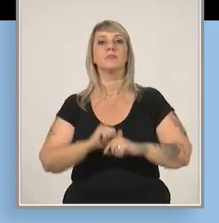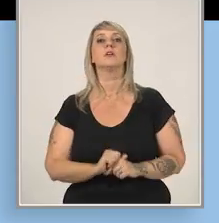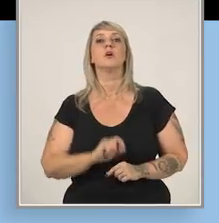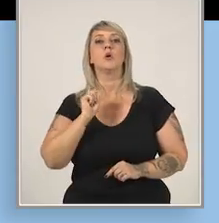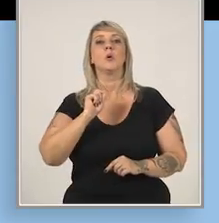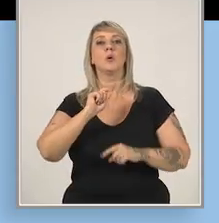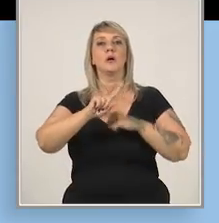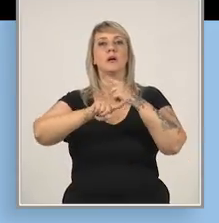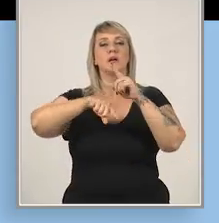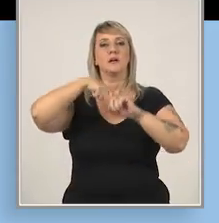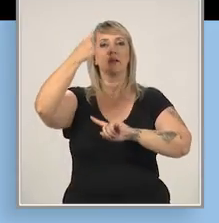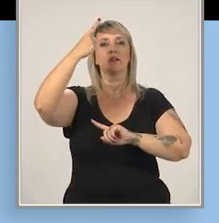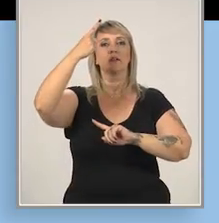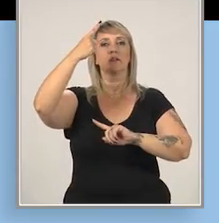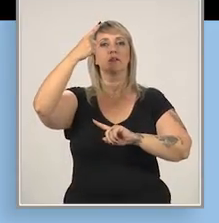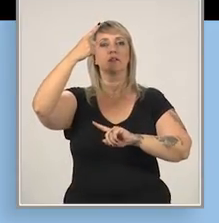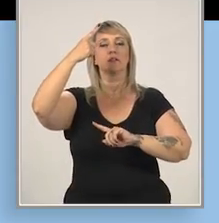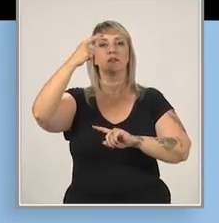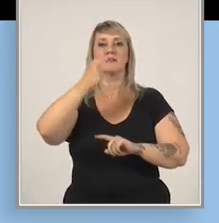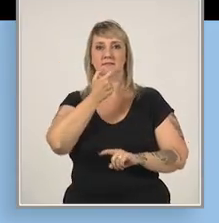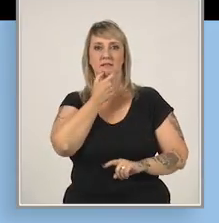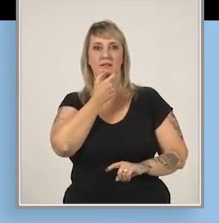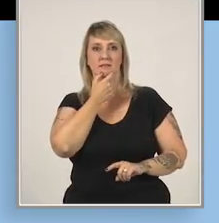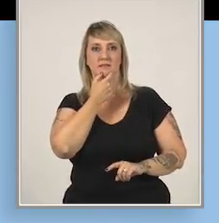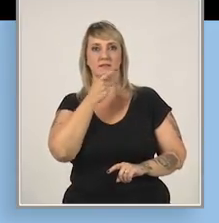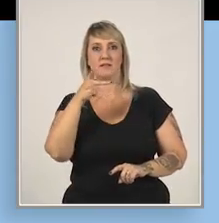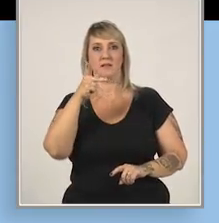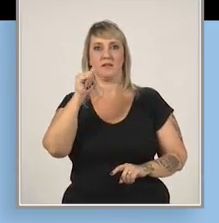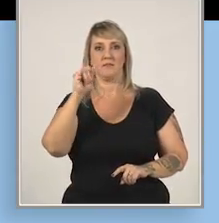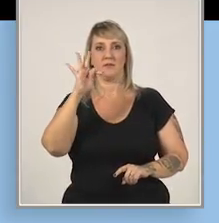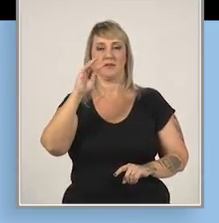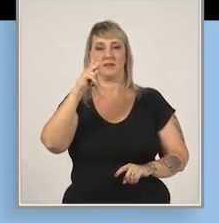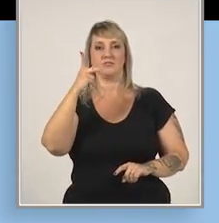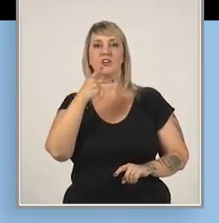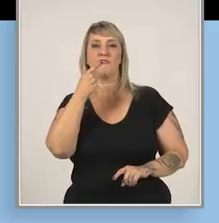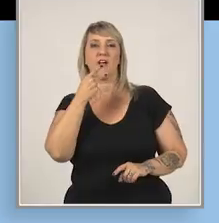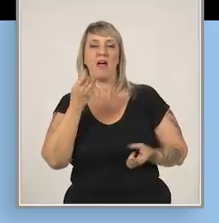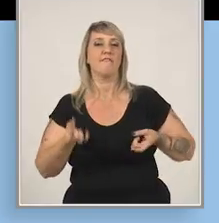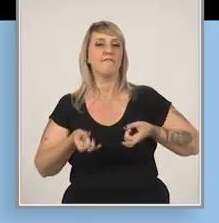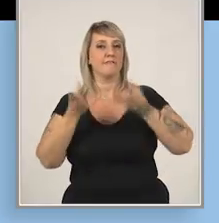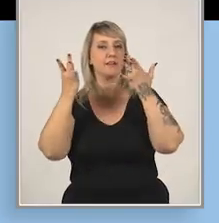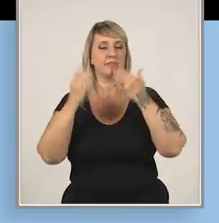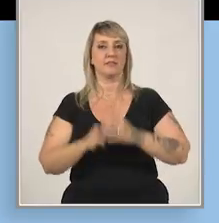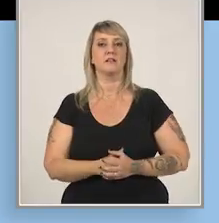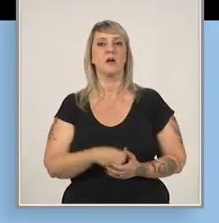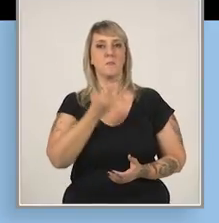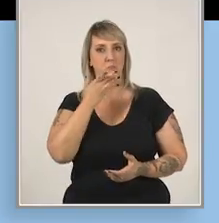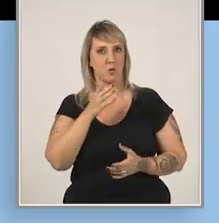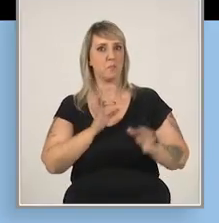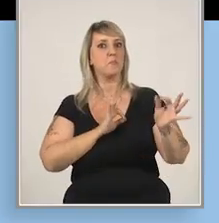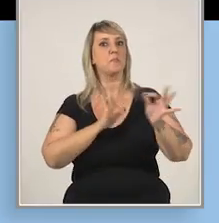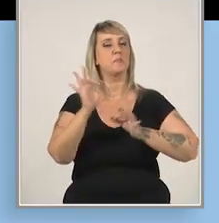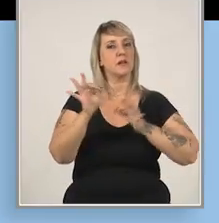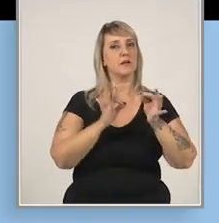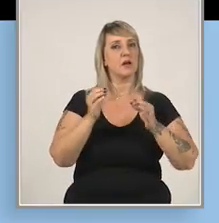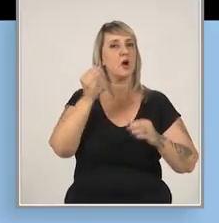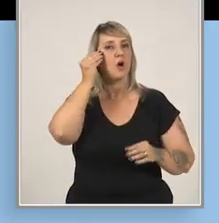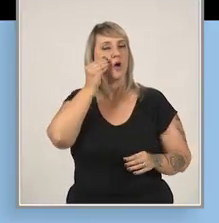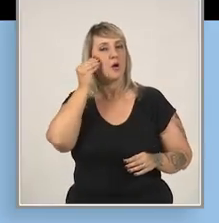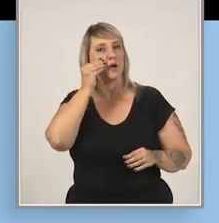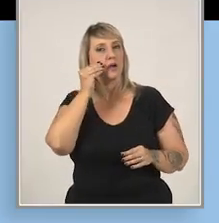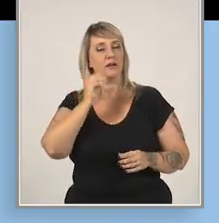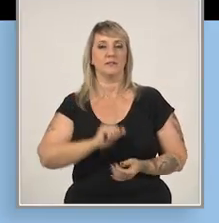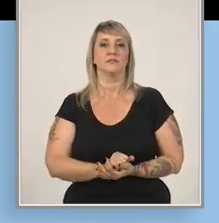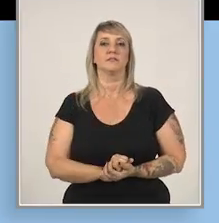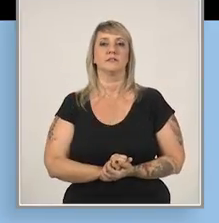Pitch. Elevator quer dizer elevador em inglês e pitch, abordagem de vendas. É bom se preparar para